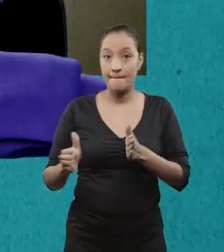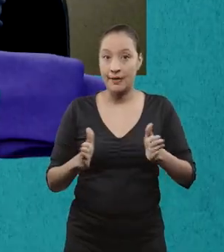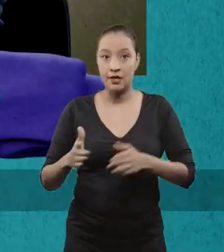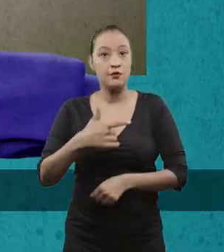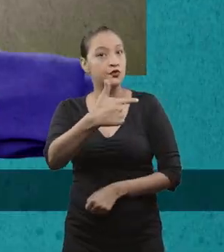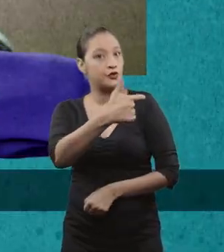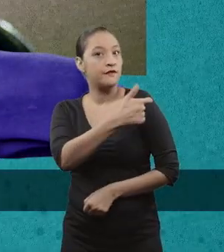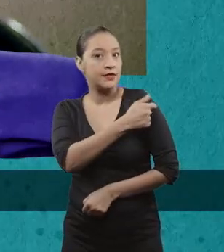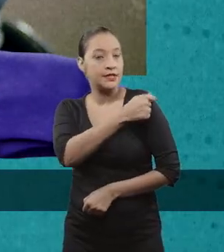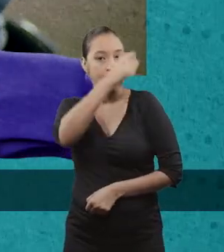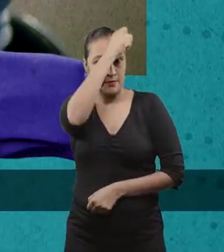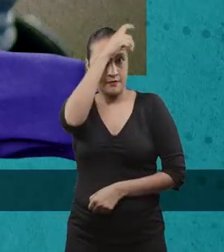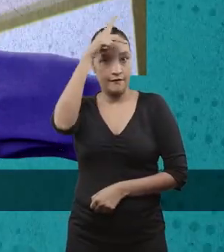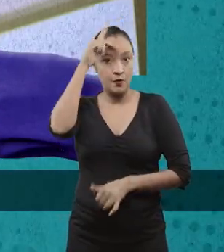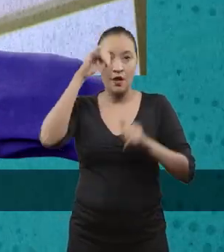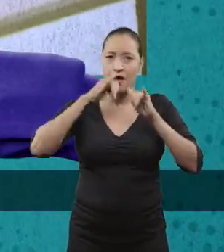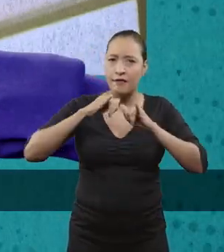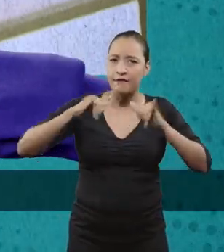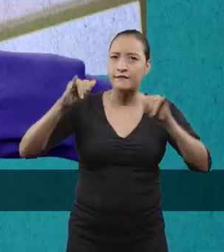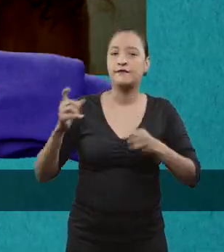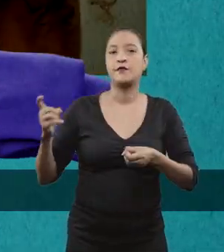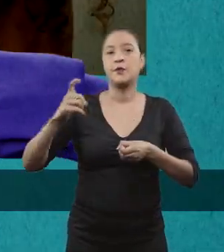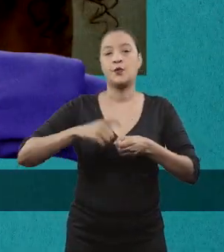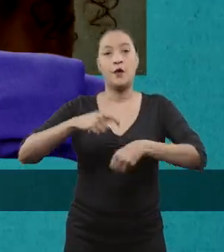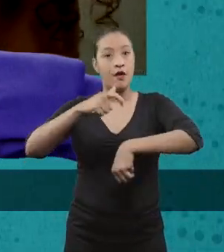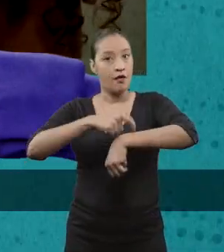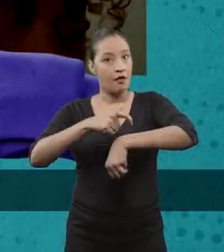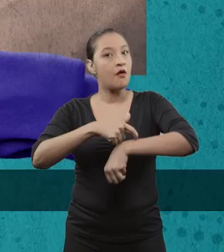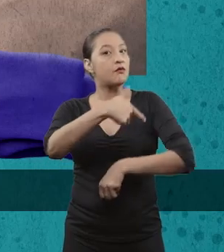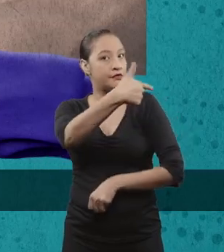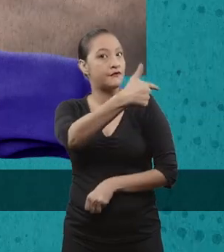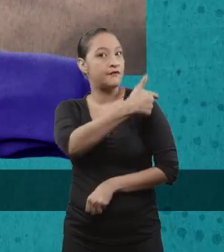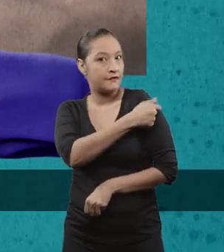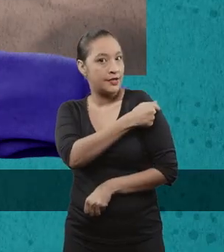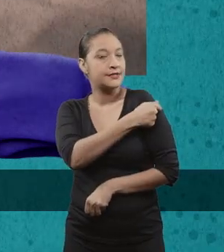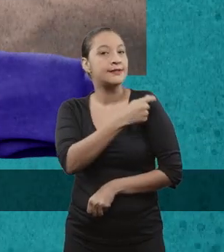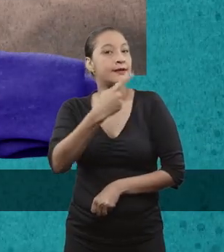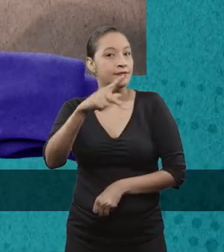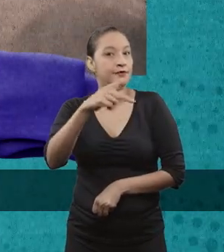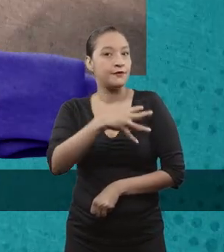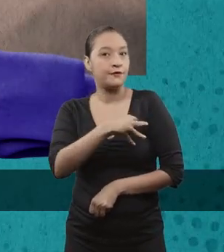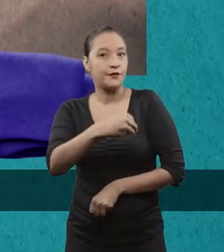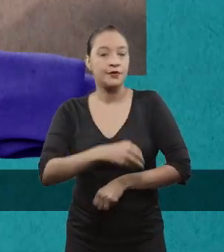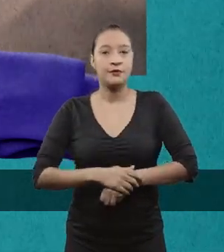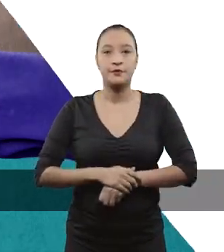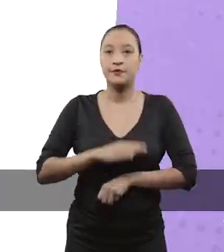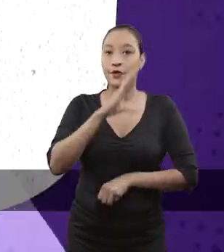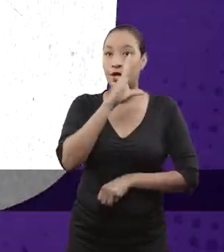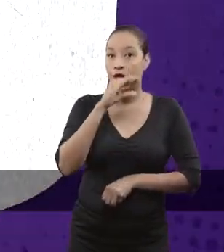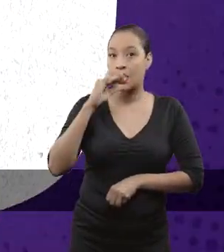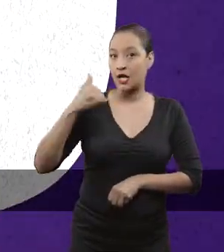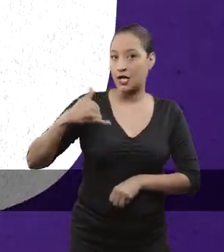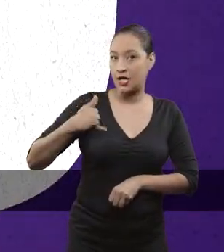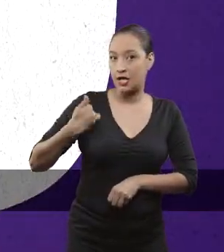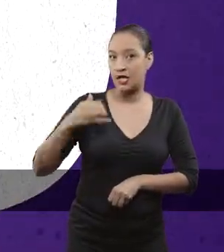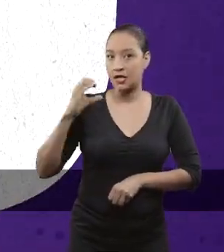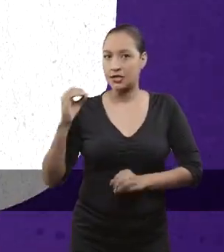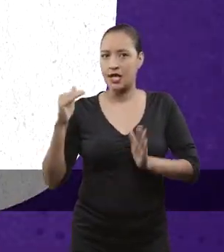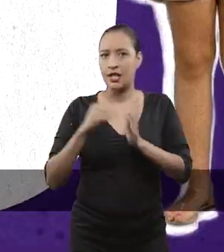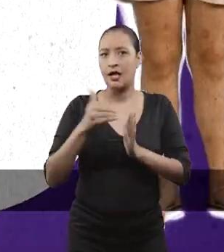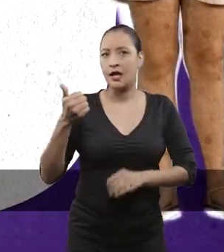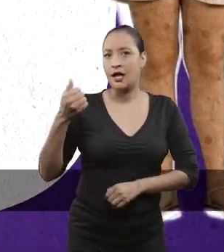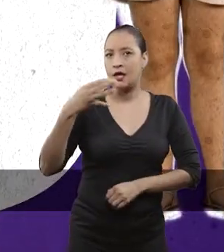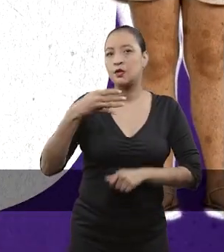A campanha de multivacinação infantil da Prefeitura voltou. Chegou a hora de atualizar a caderneta do seu filho.